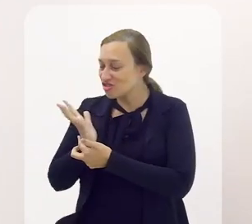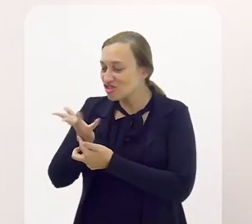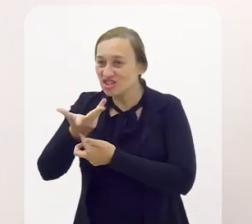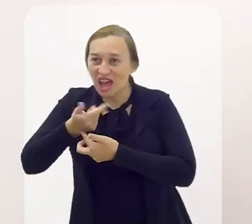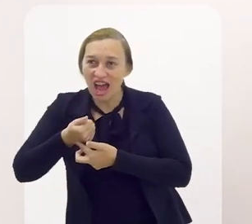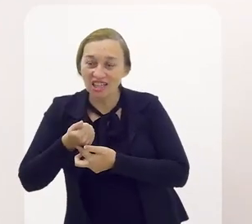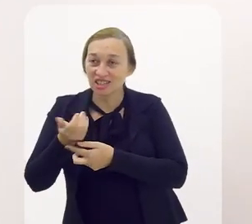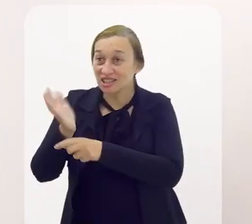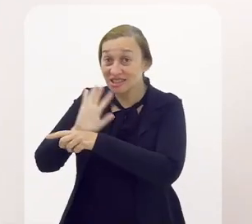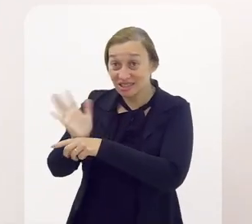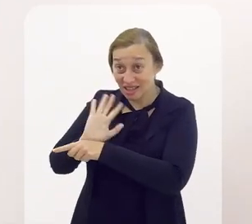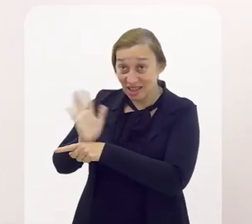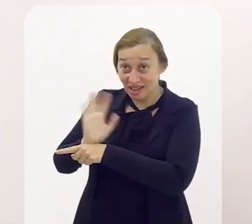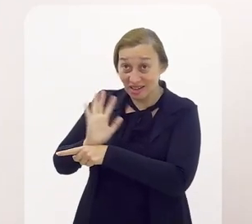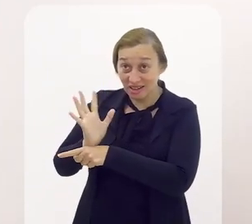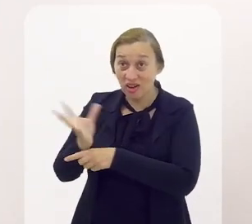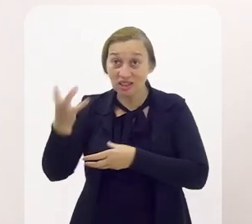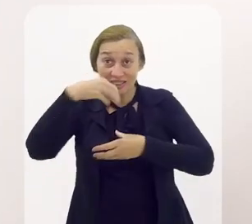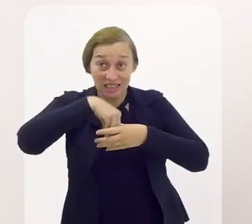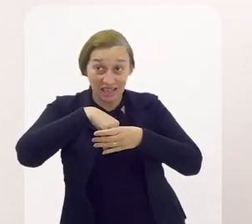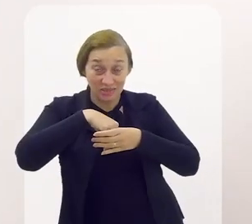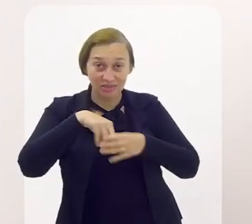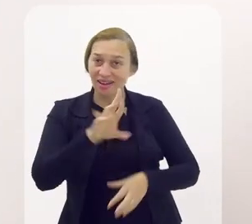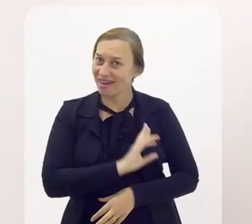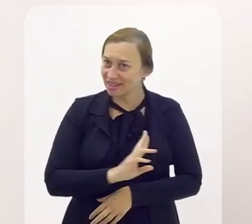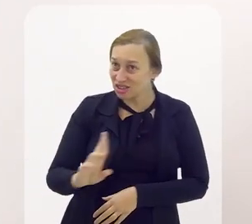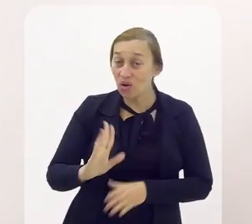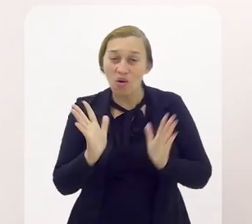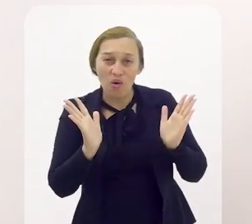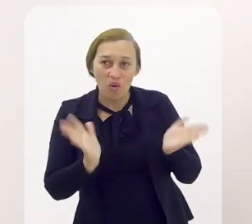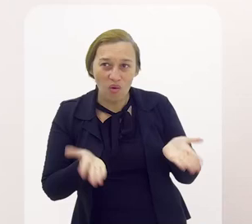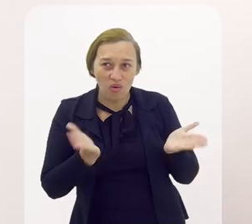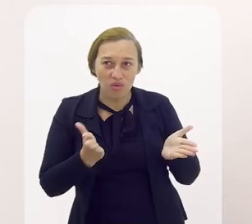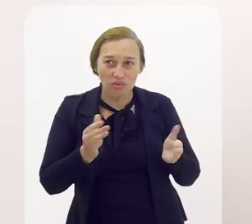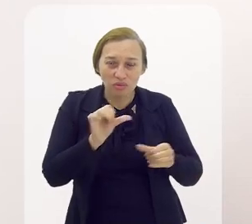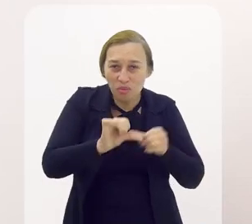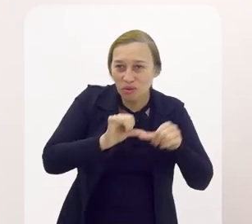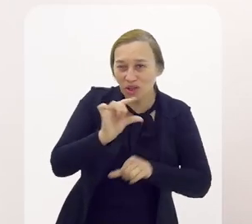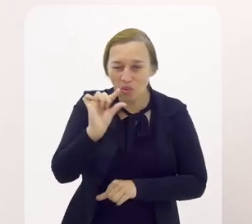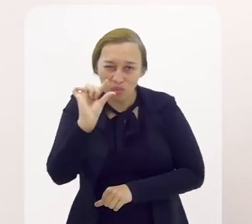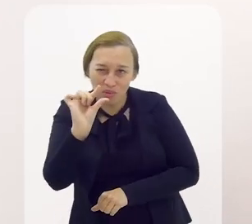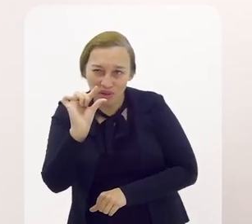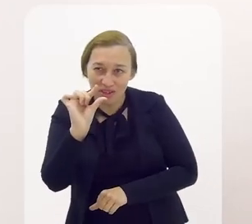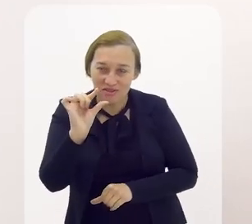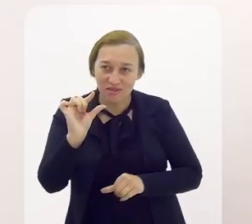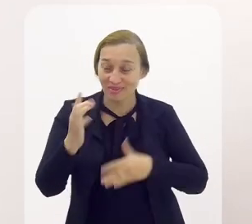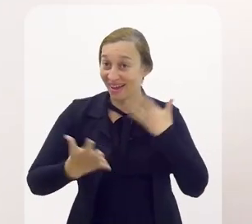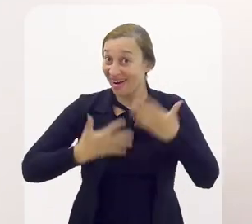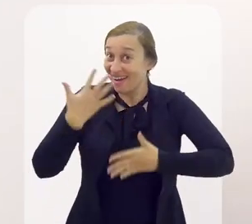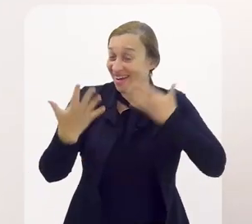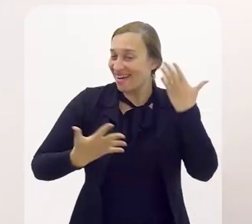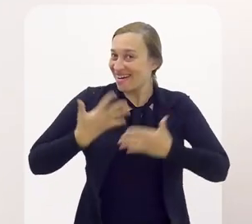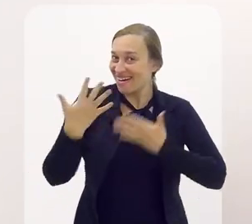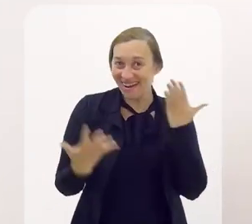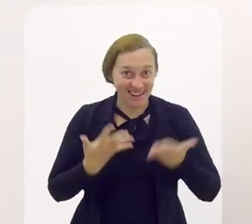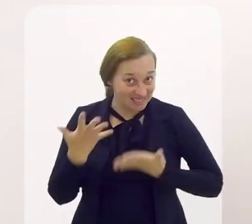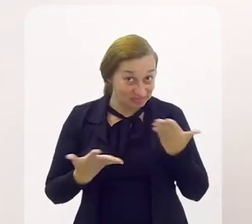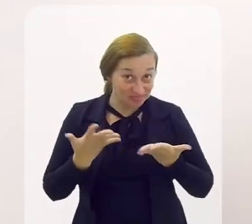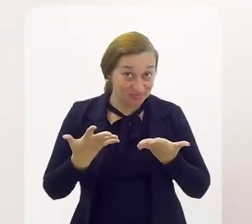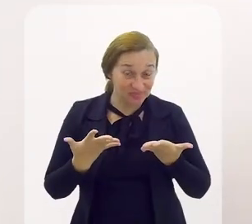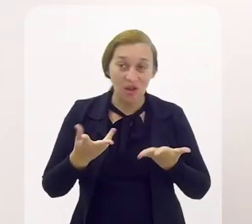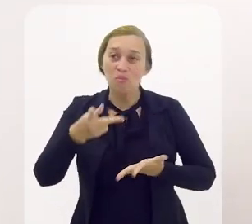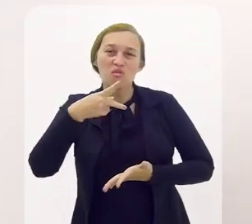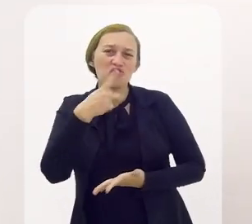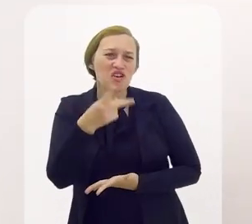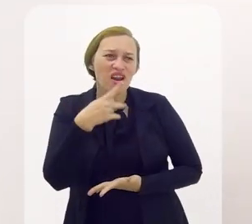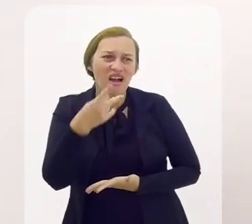falando de arte, estamos falando de cinema dentro da religião. Hoje vamos mudar mais um pouquinho, vamos animar isso.